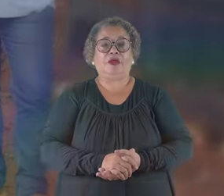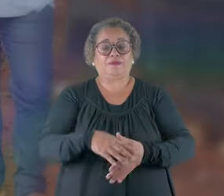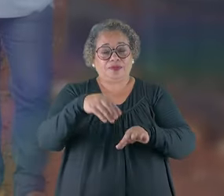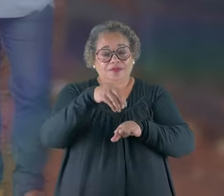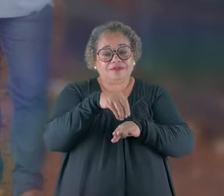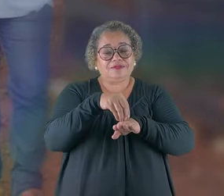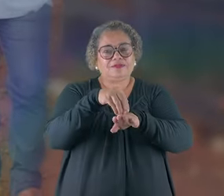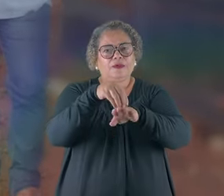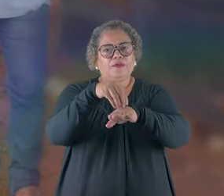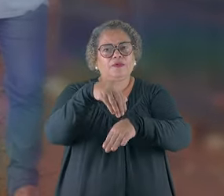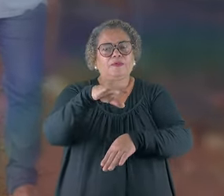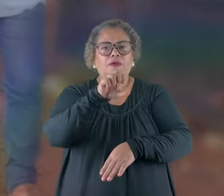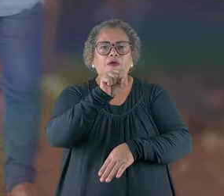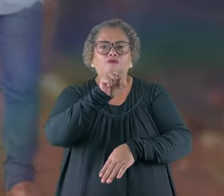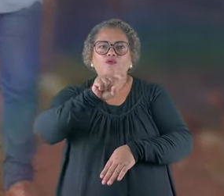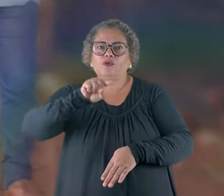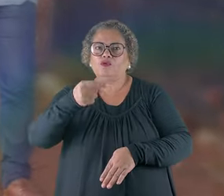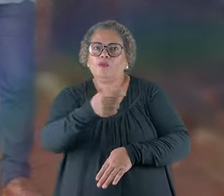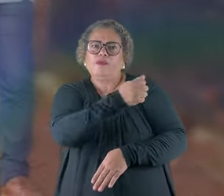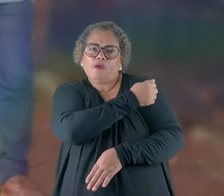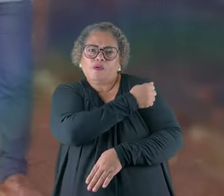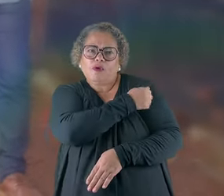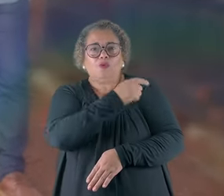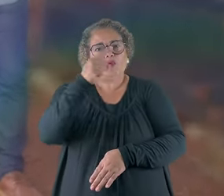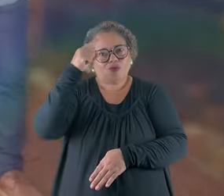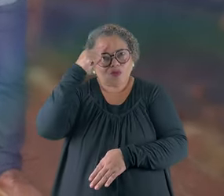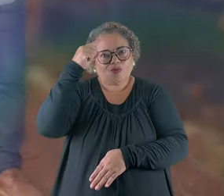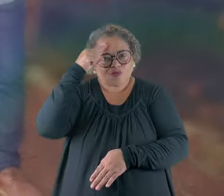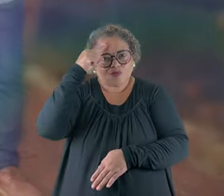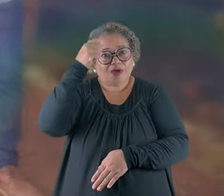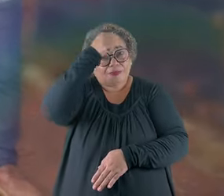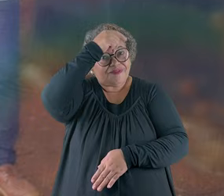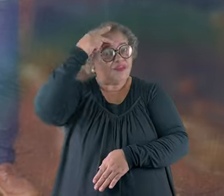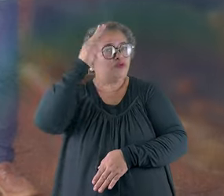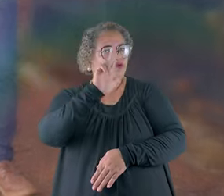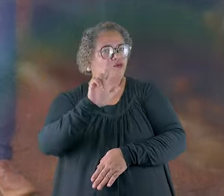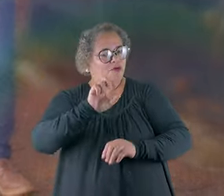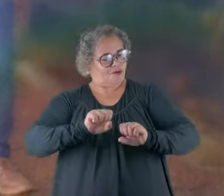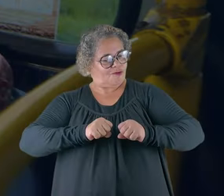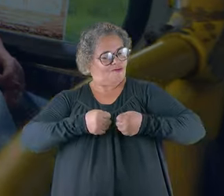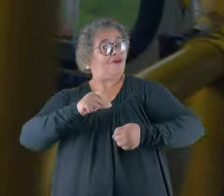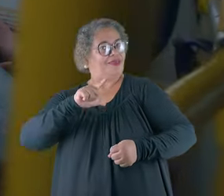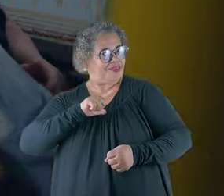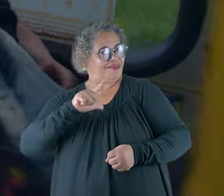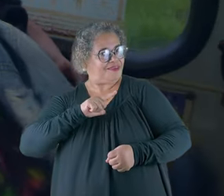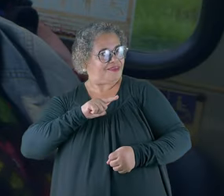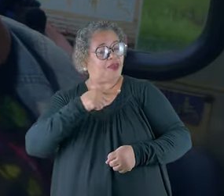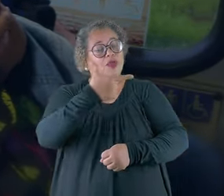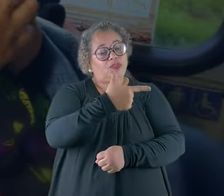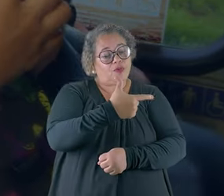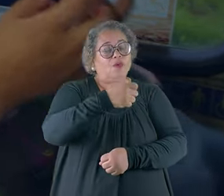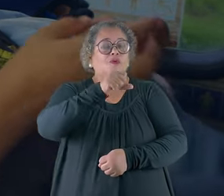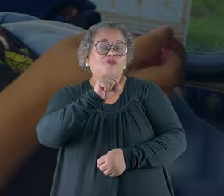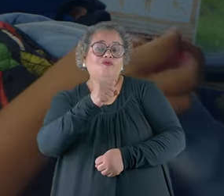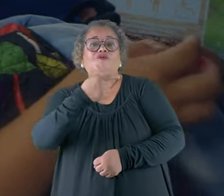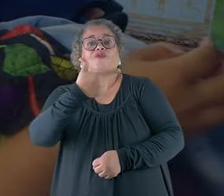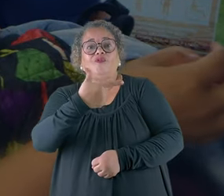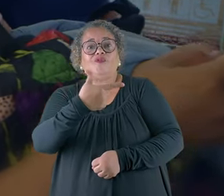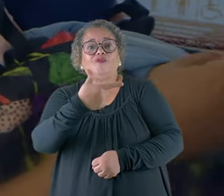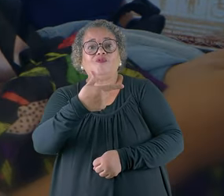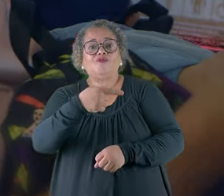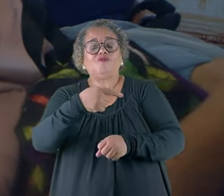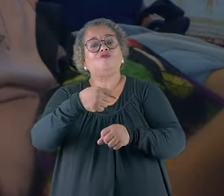Para transportar mais de 8 mil alunos todos os dias, a Prefeitura de Uberlândia não manda esforças. São 282